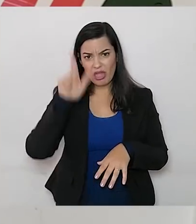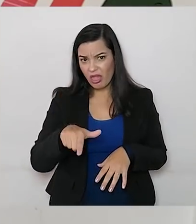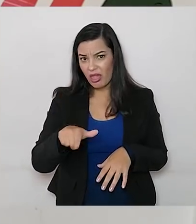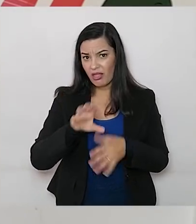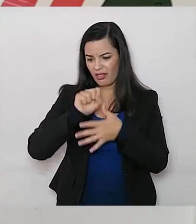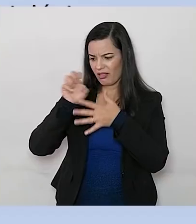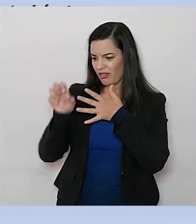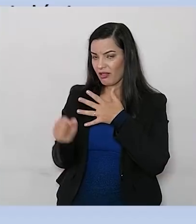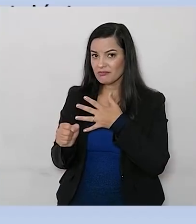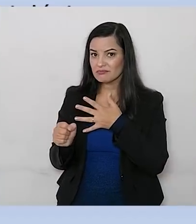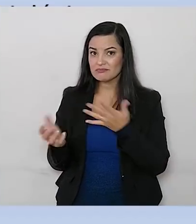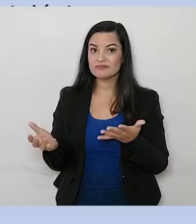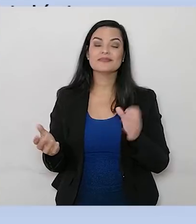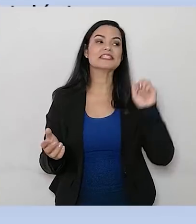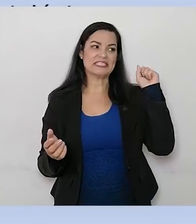alimentares?